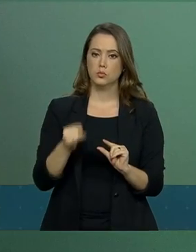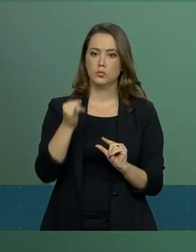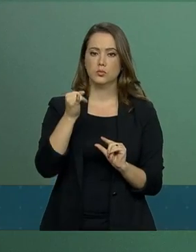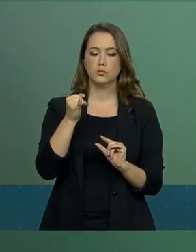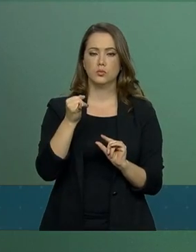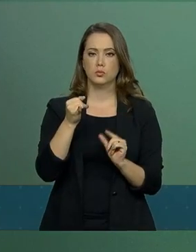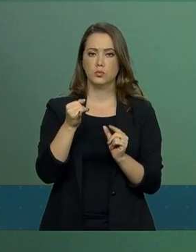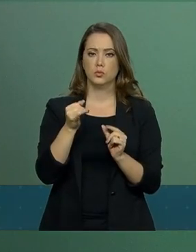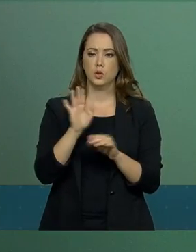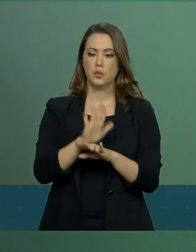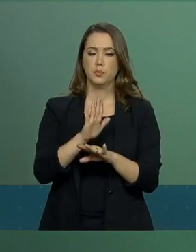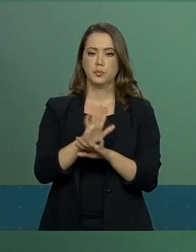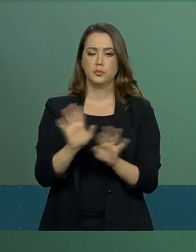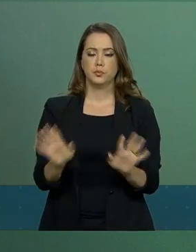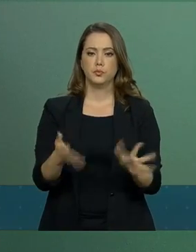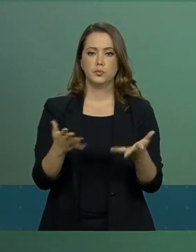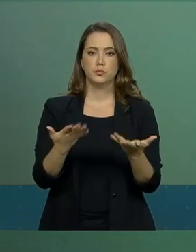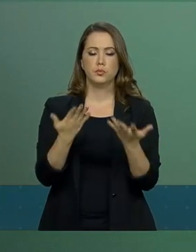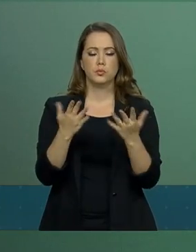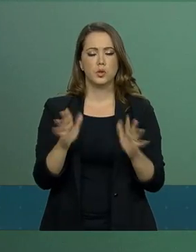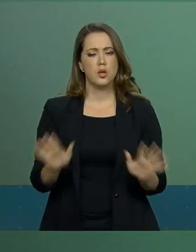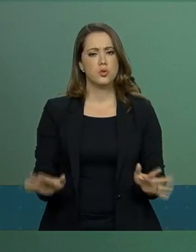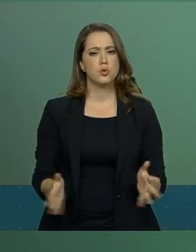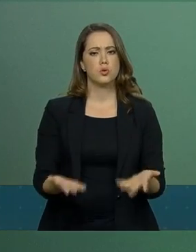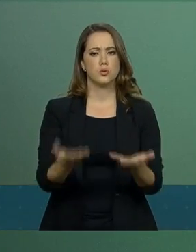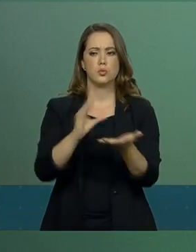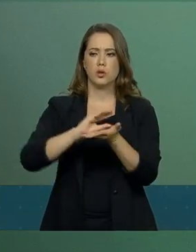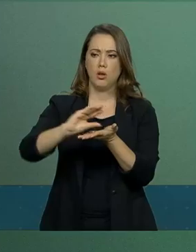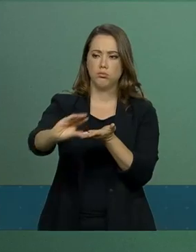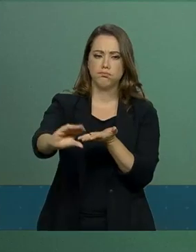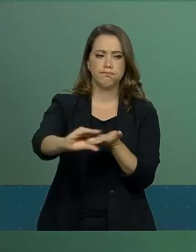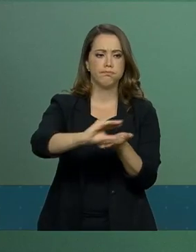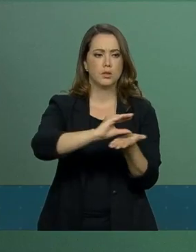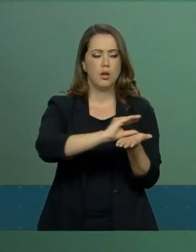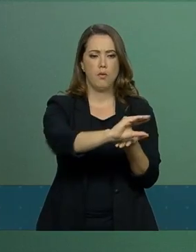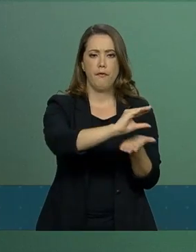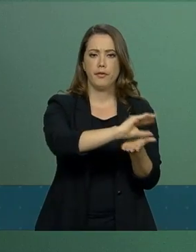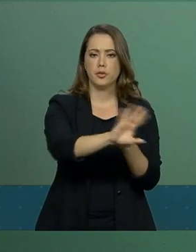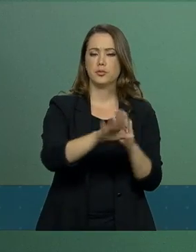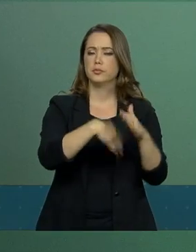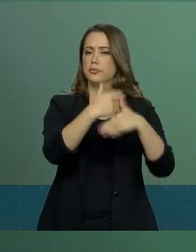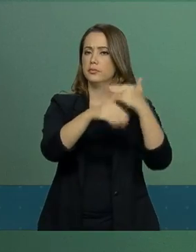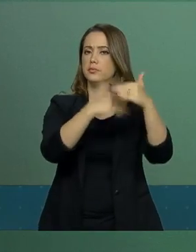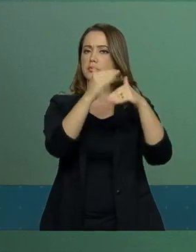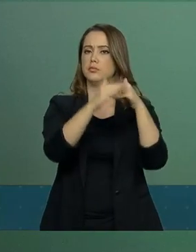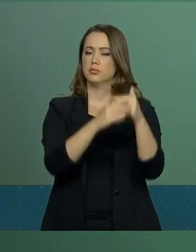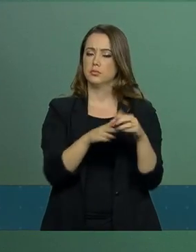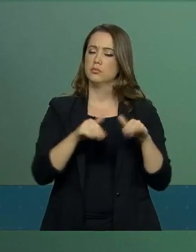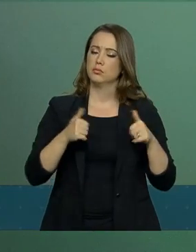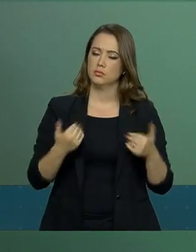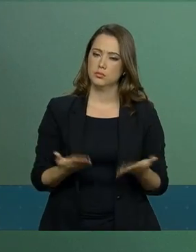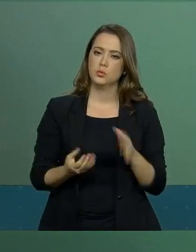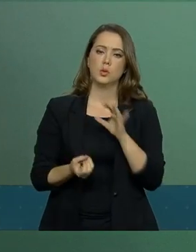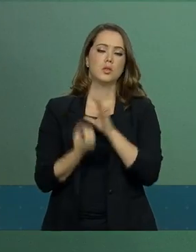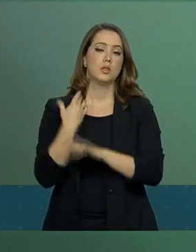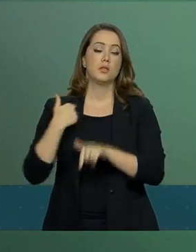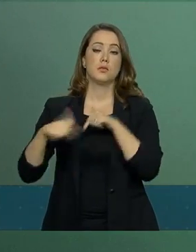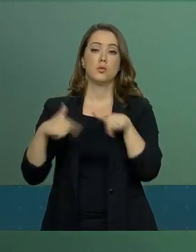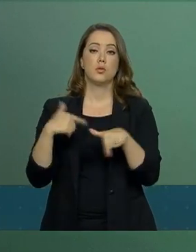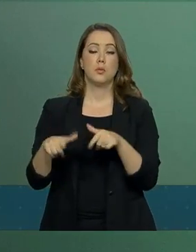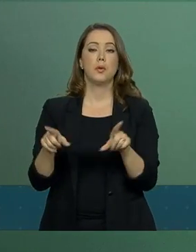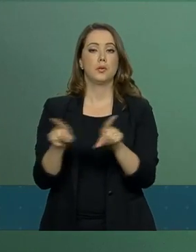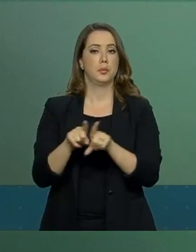e ajudará a estimular os investimentos, o crescimento e a consequente geração de